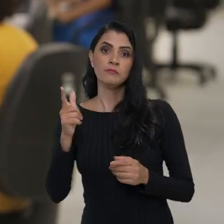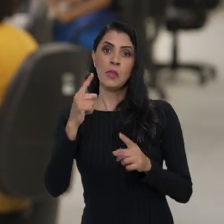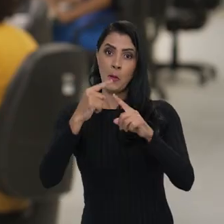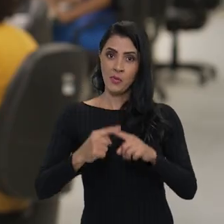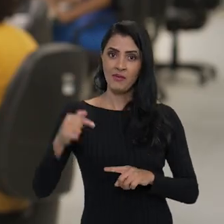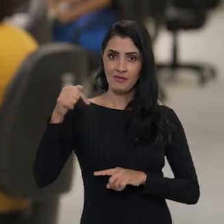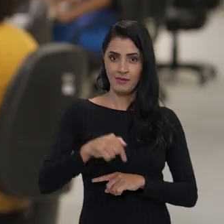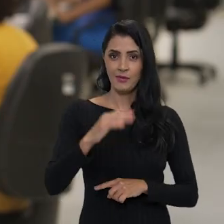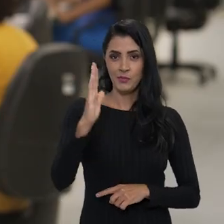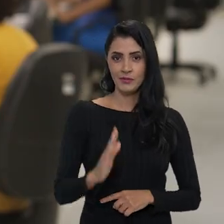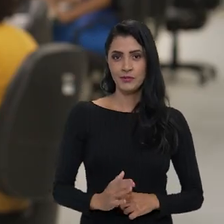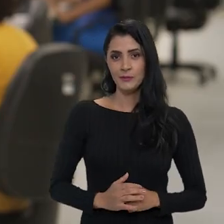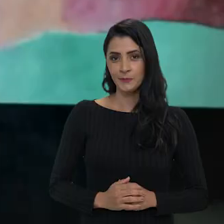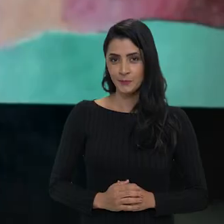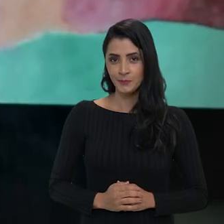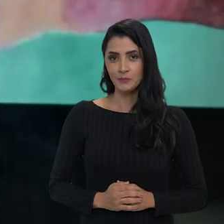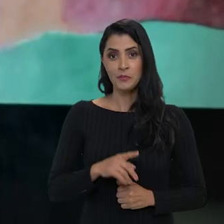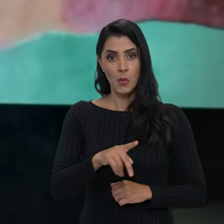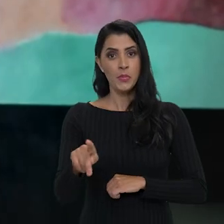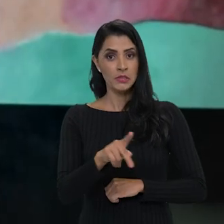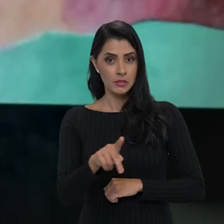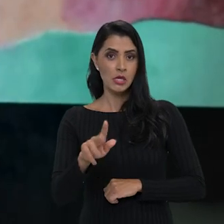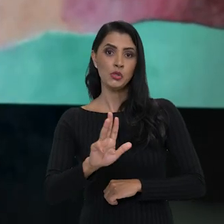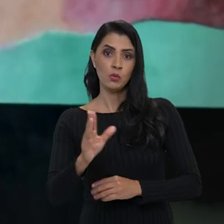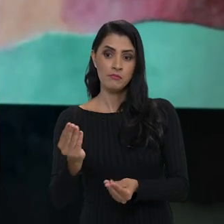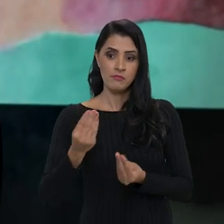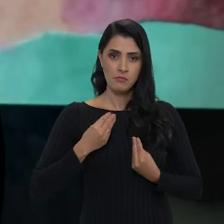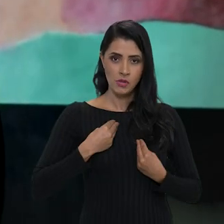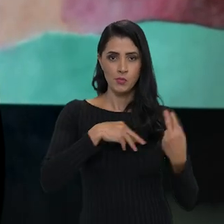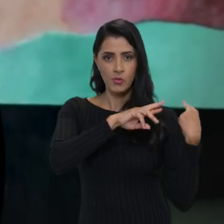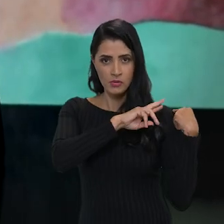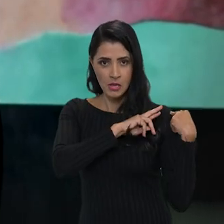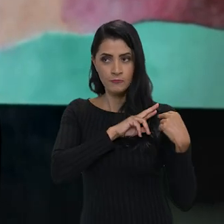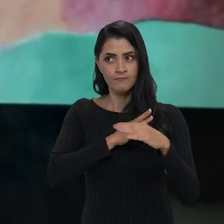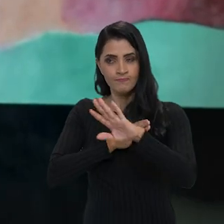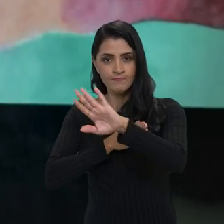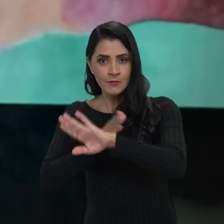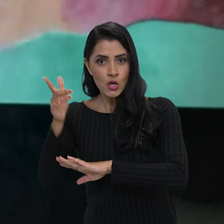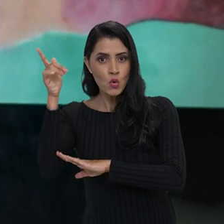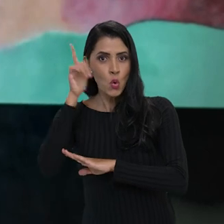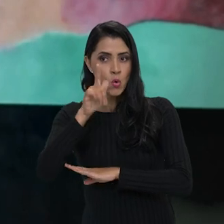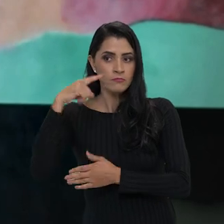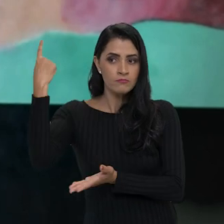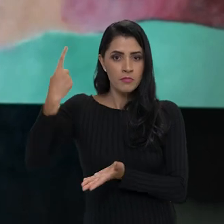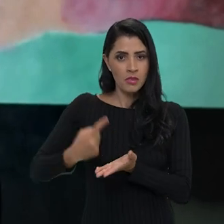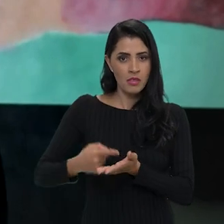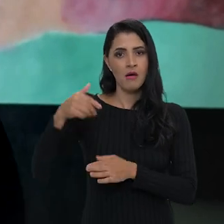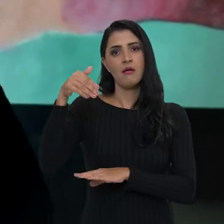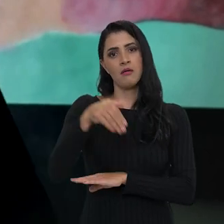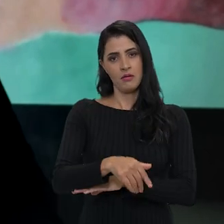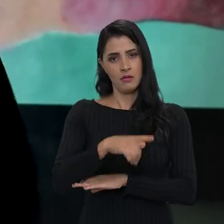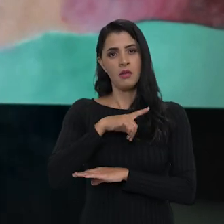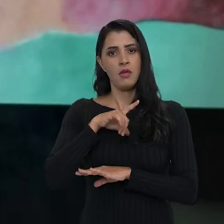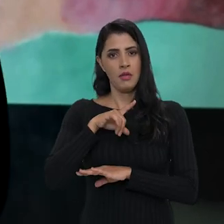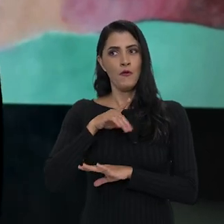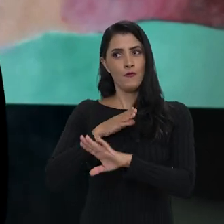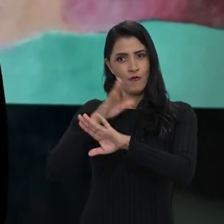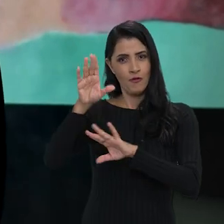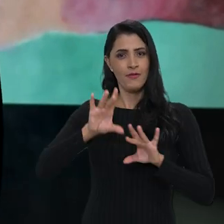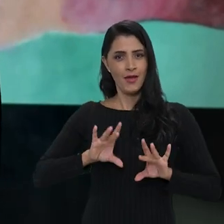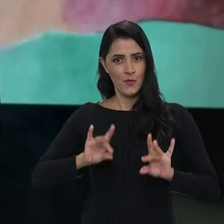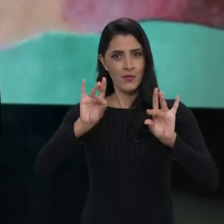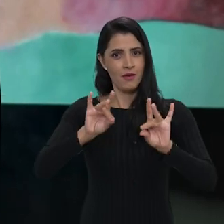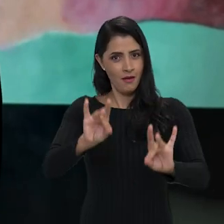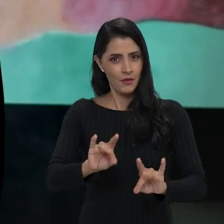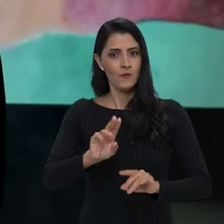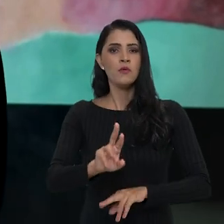trazer o próximo campeonato para cá. Essa foi a missão dada pelo presidente Lula para buscar ir para a Austrália